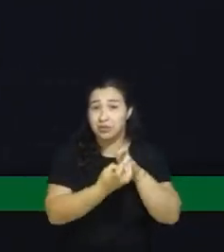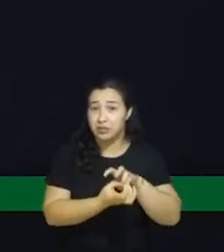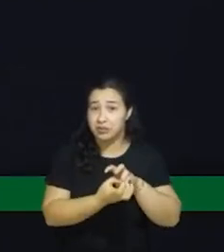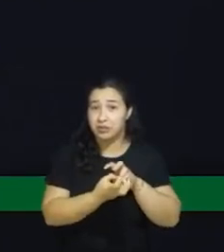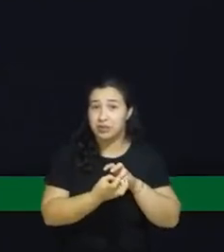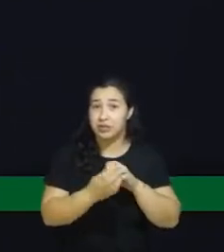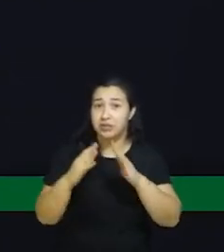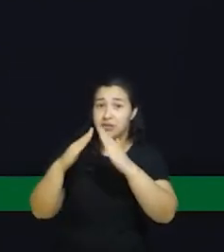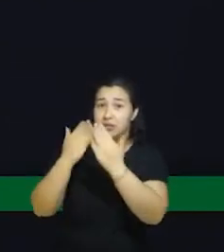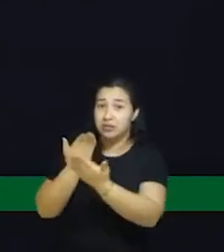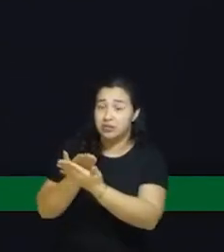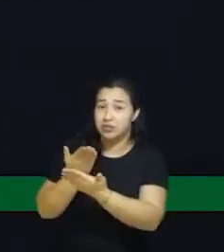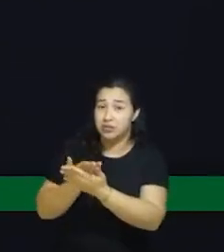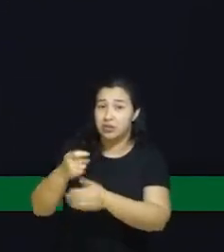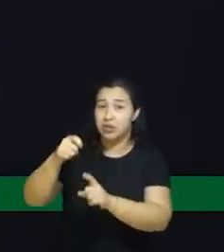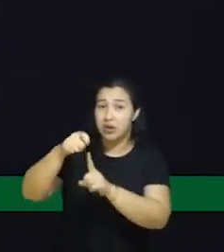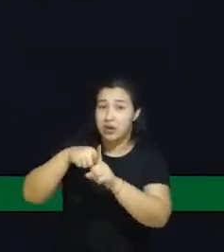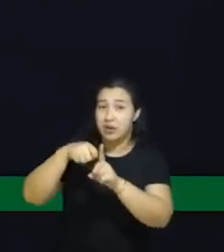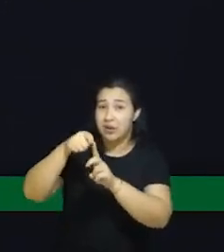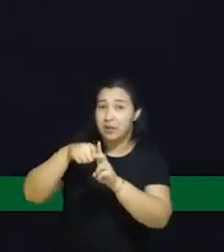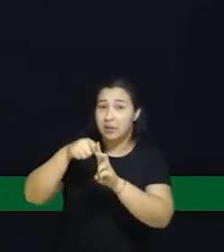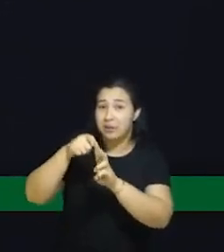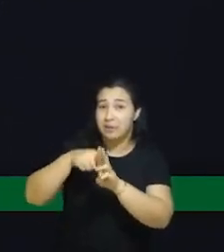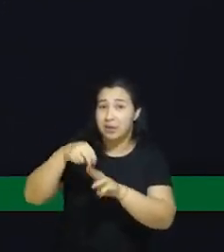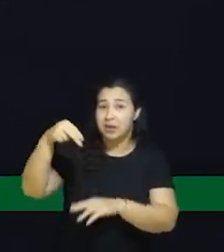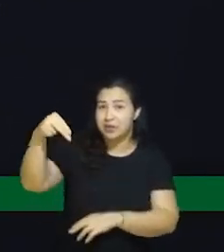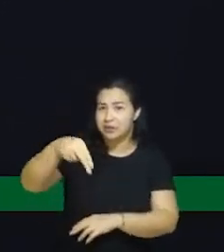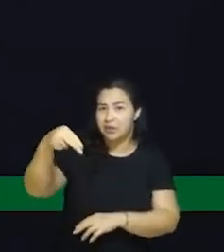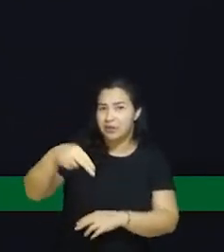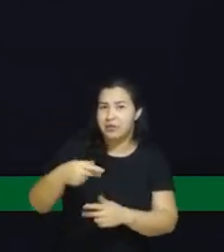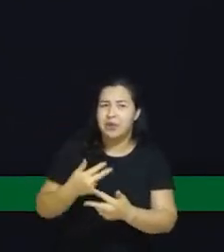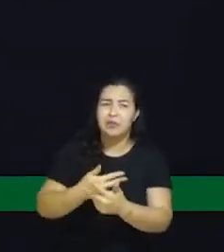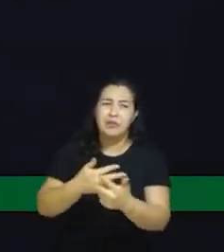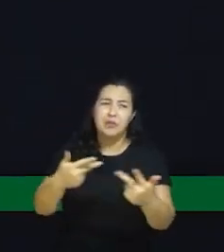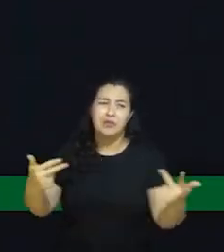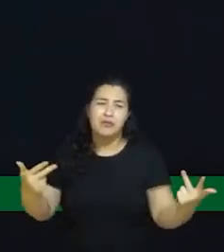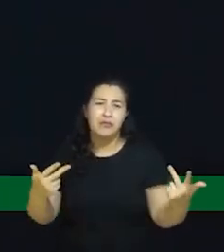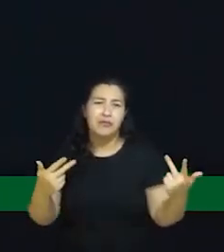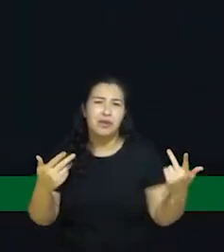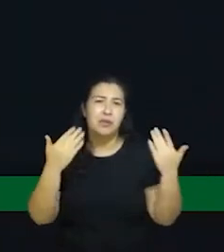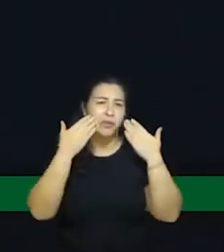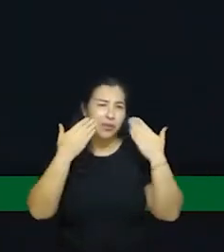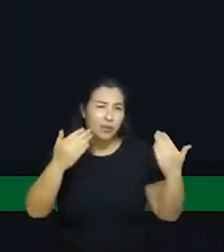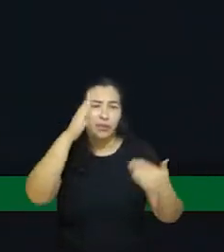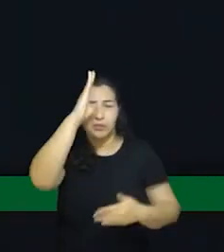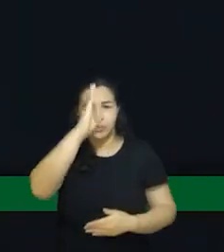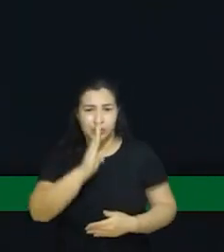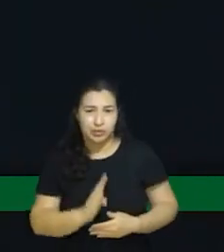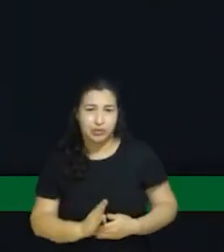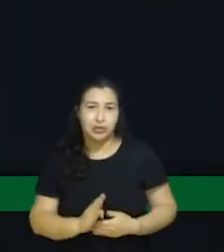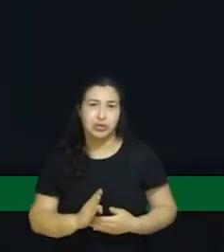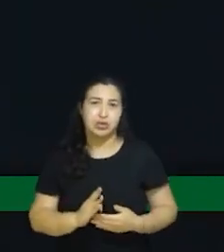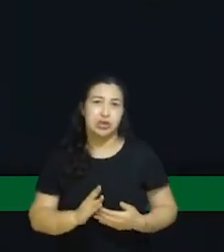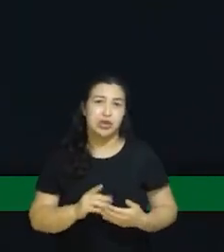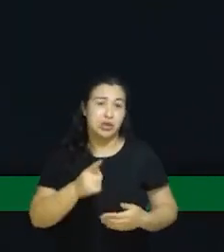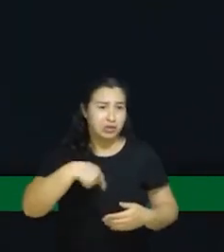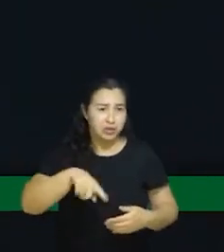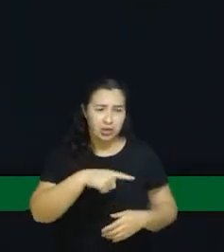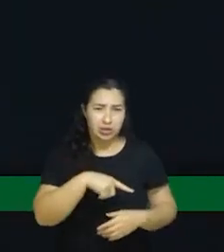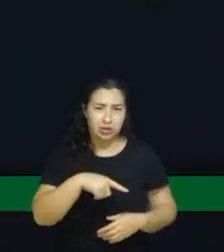chega sempre no mês de novembro, temos muitas apresentações, sempre de forma gratuita, levando ao nosso povo, e a gente não se nega a fazer.